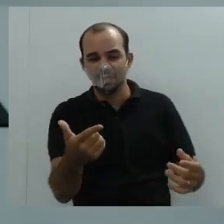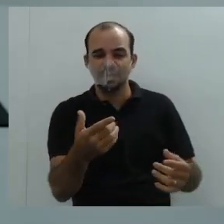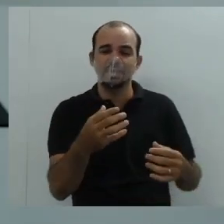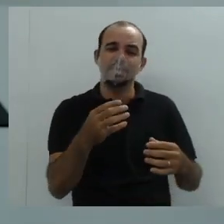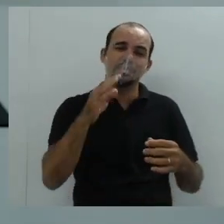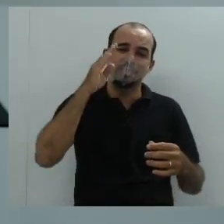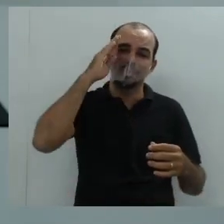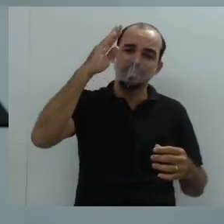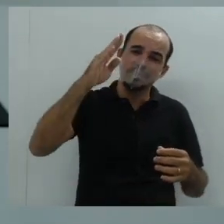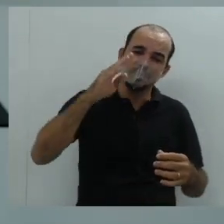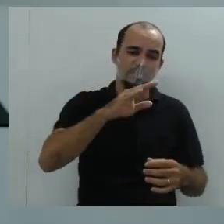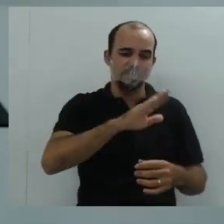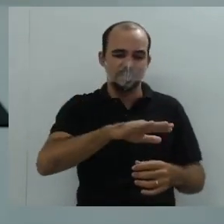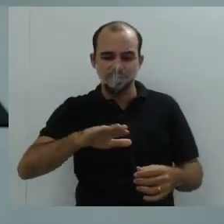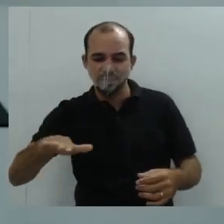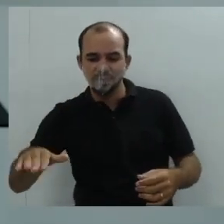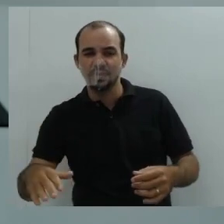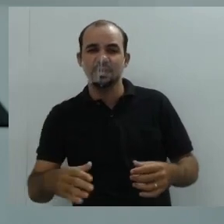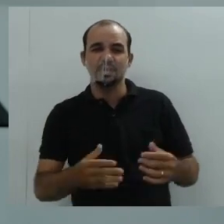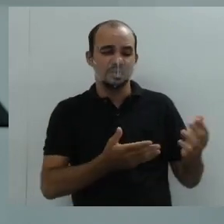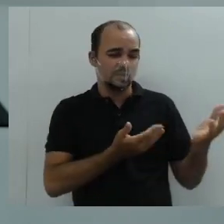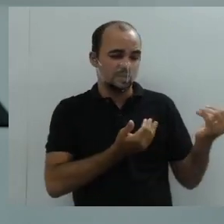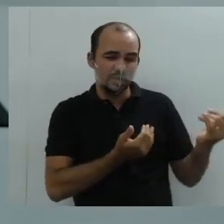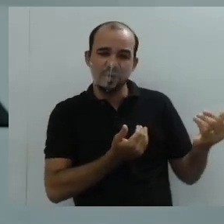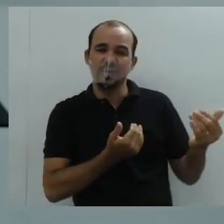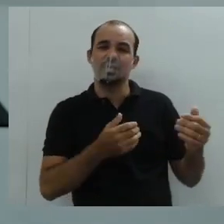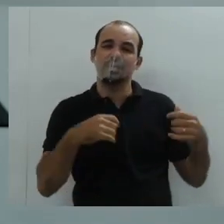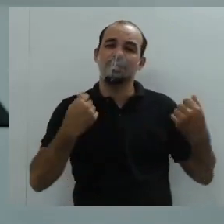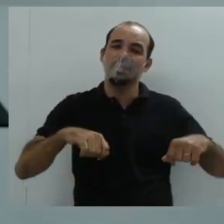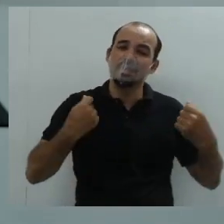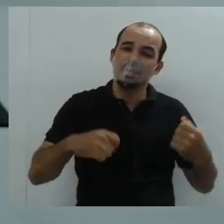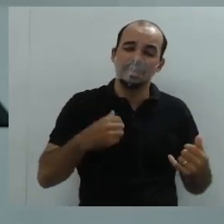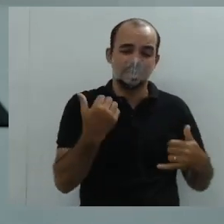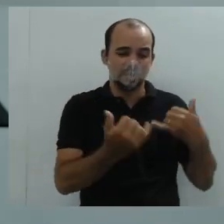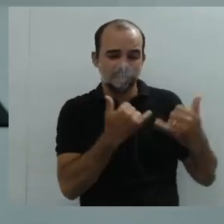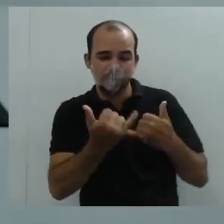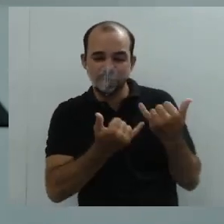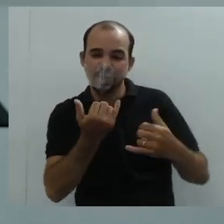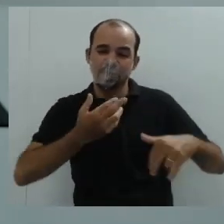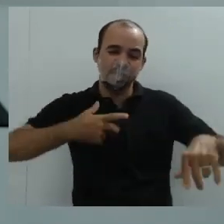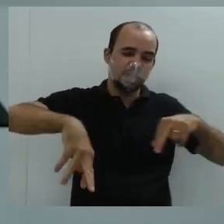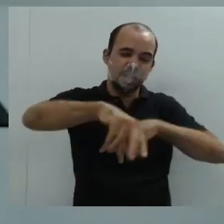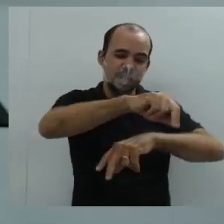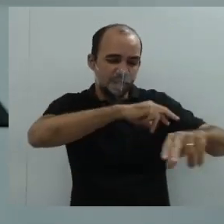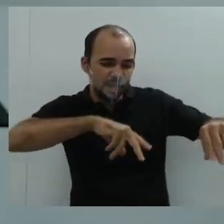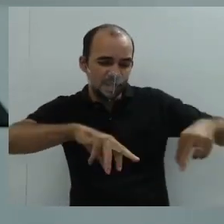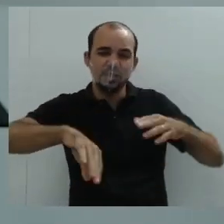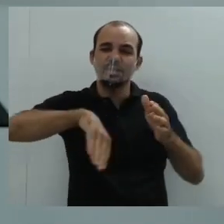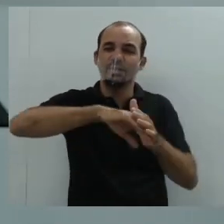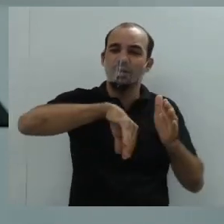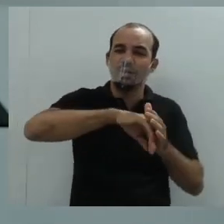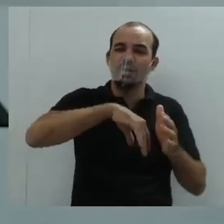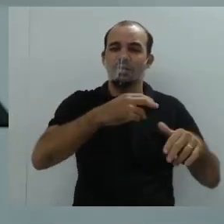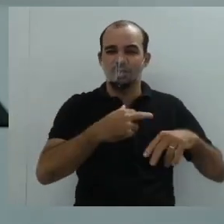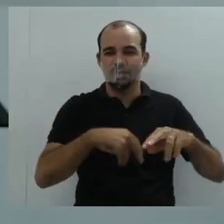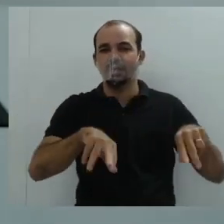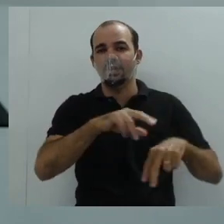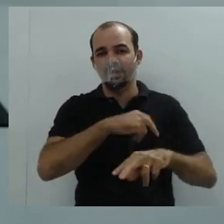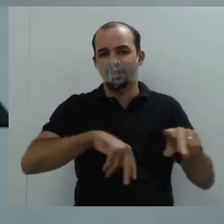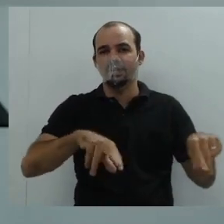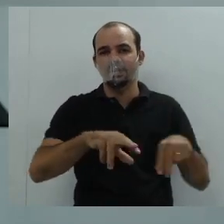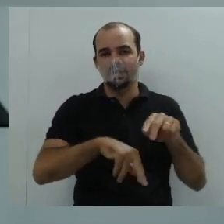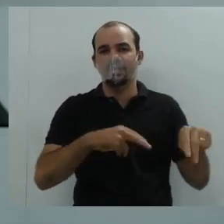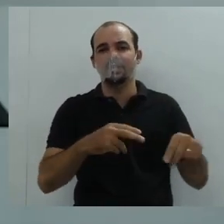para os jovens. É um período da nossa vida em que a gente precisa muito dessas interações sociais com pessoas da nossa idade, né?